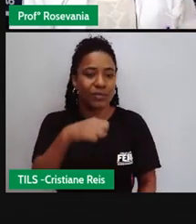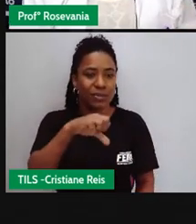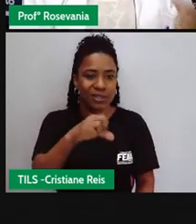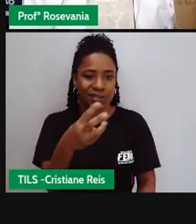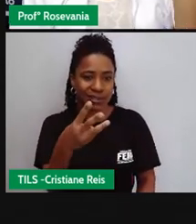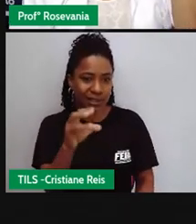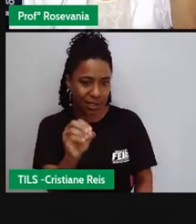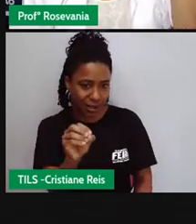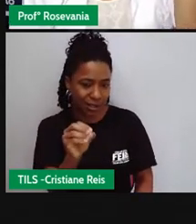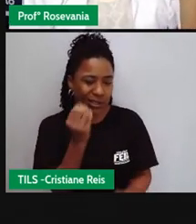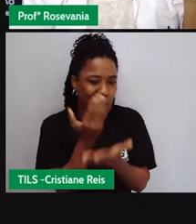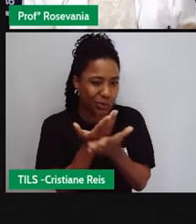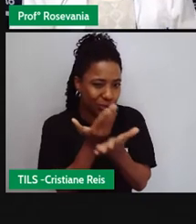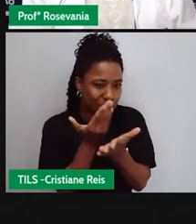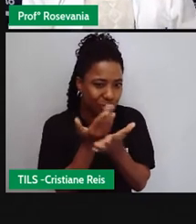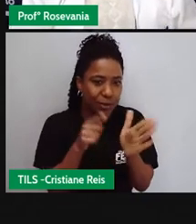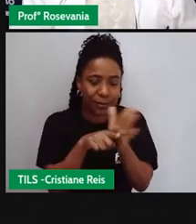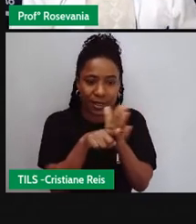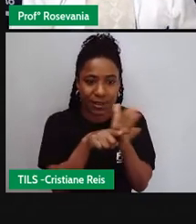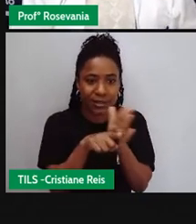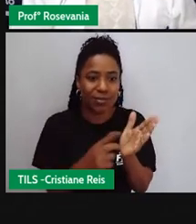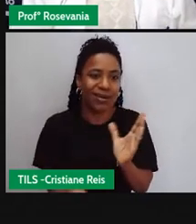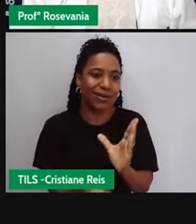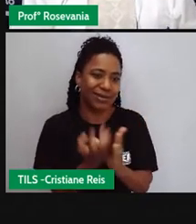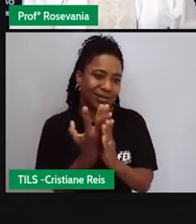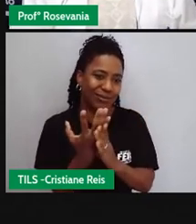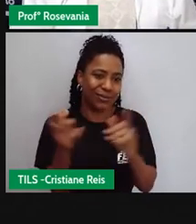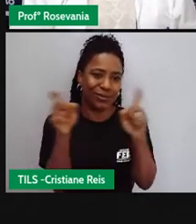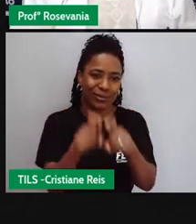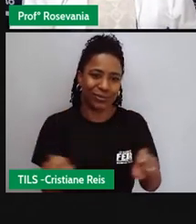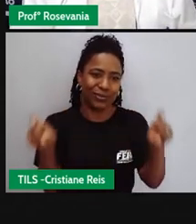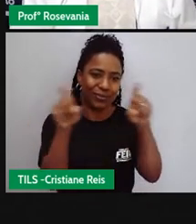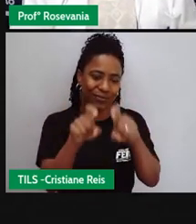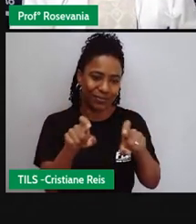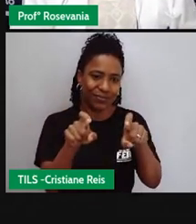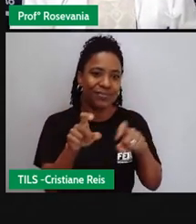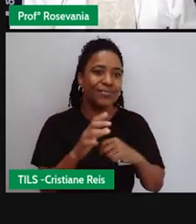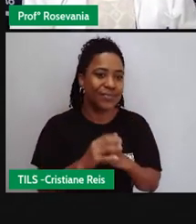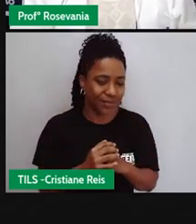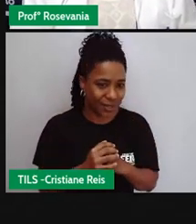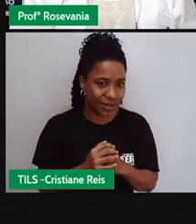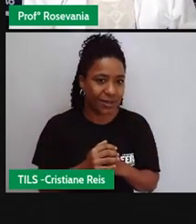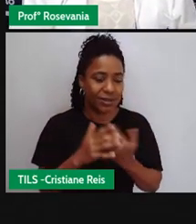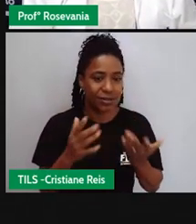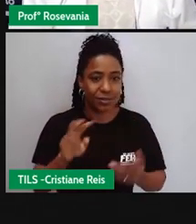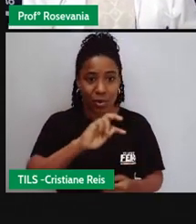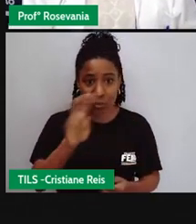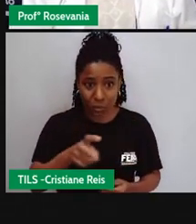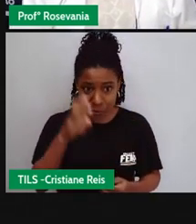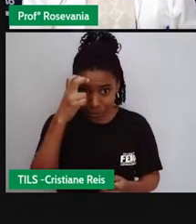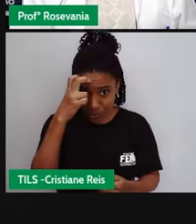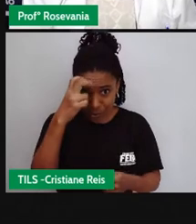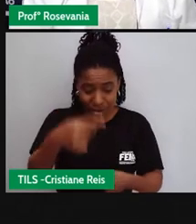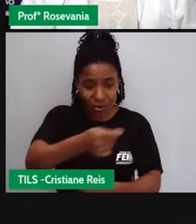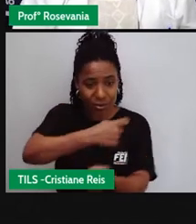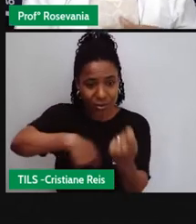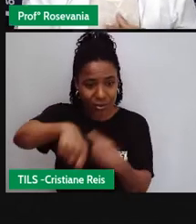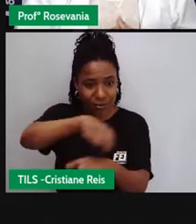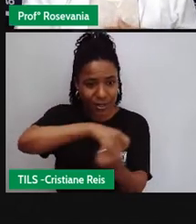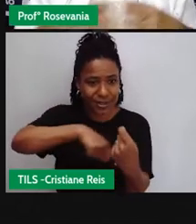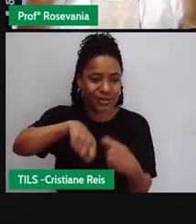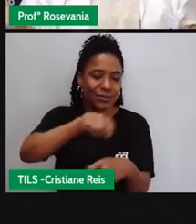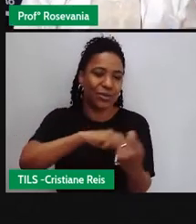protótipos de estudo referente a isso teve um enorme impacto sobre a cultura e o comércio mundial a partir daí da